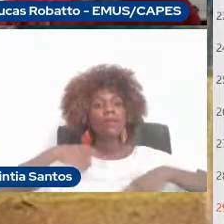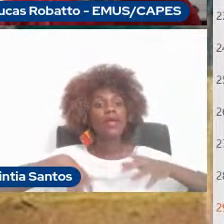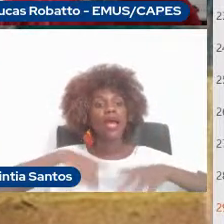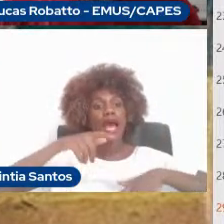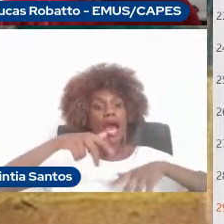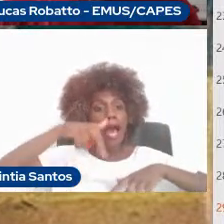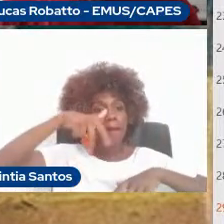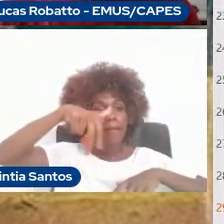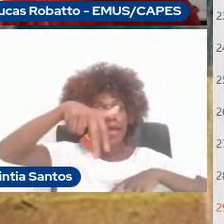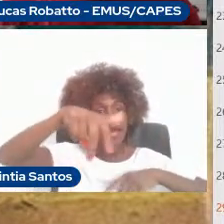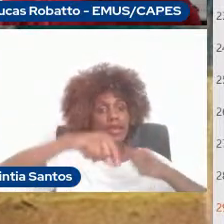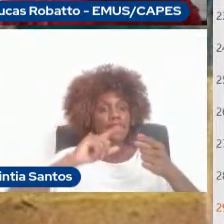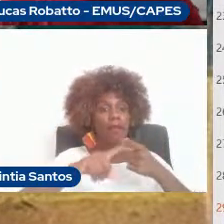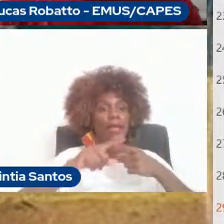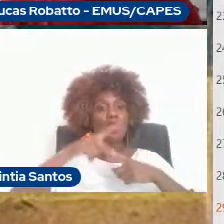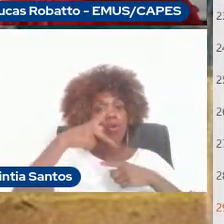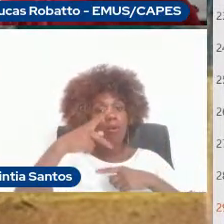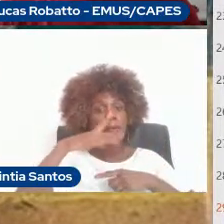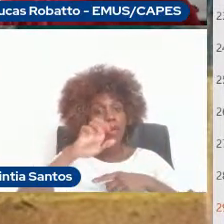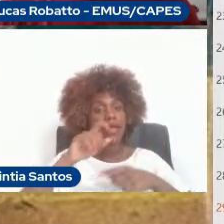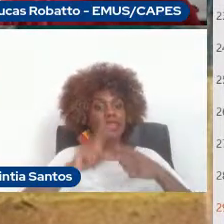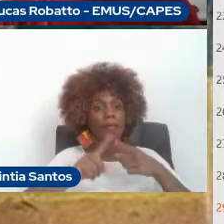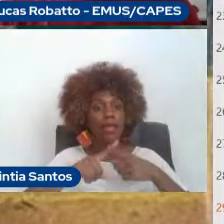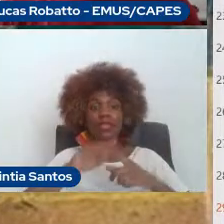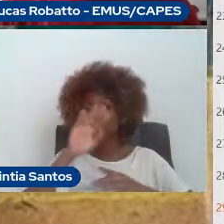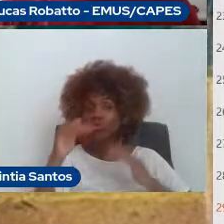tenho que trabalhar a pé também. Então,